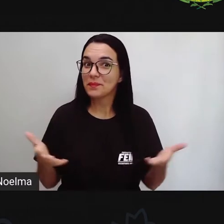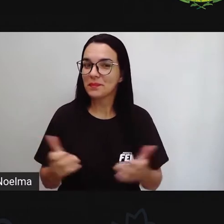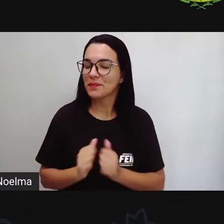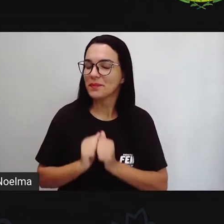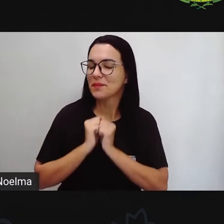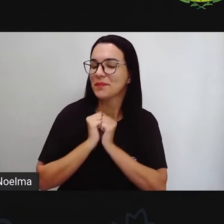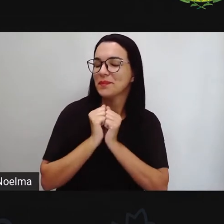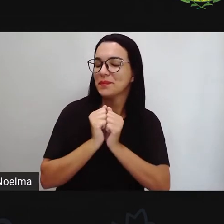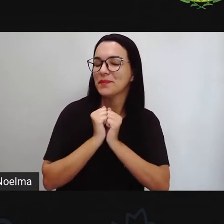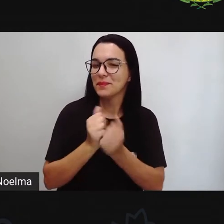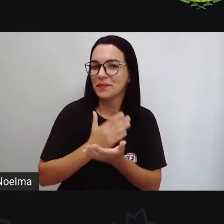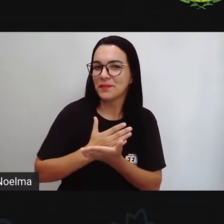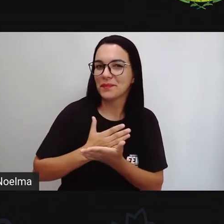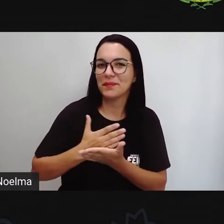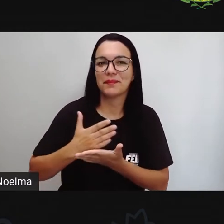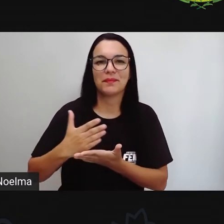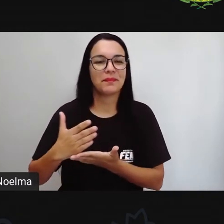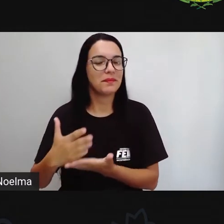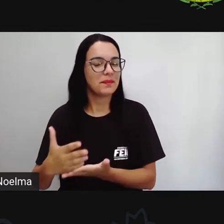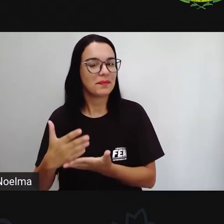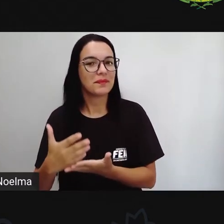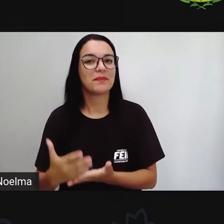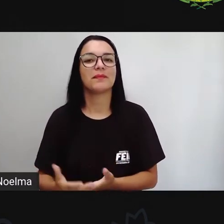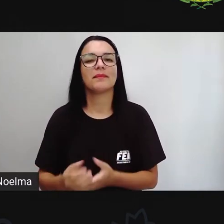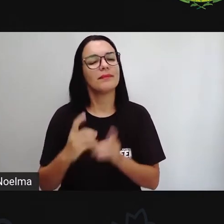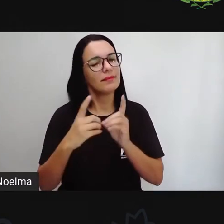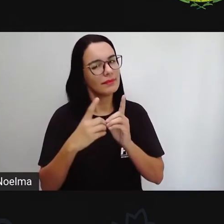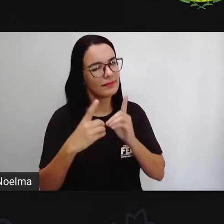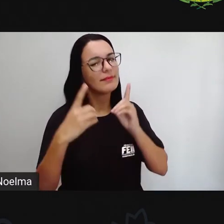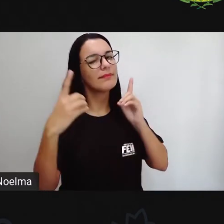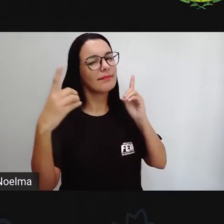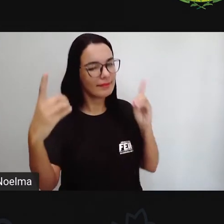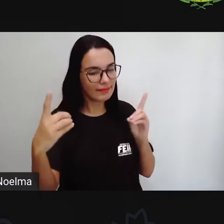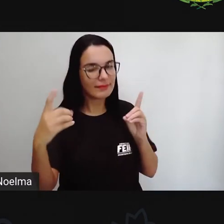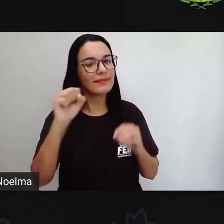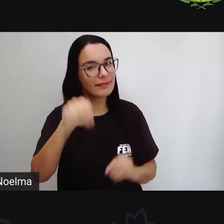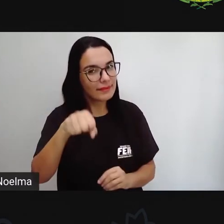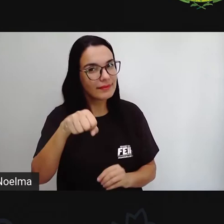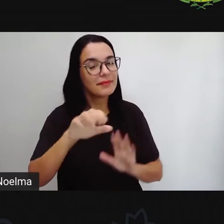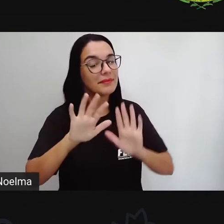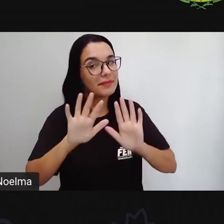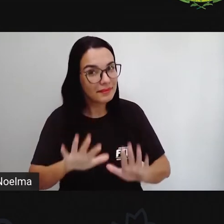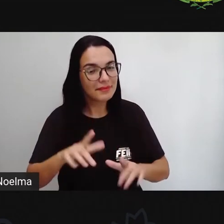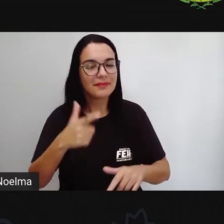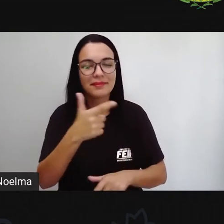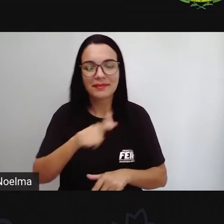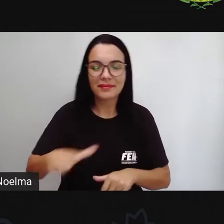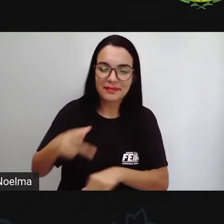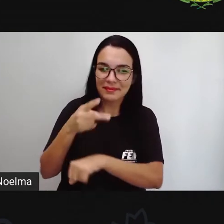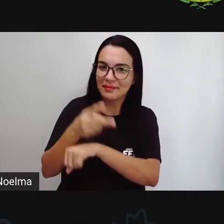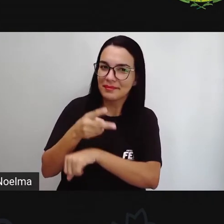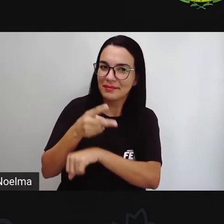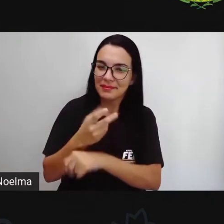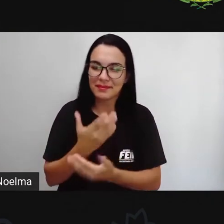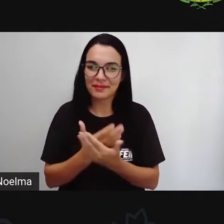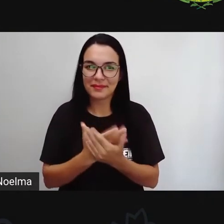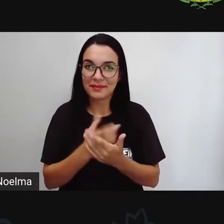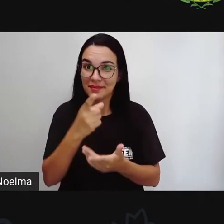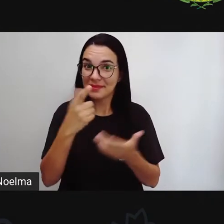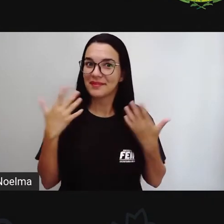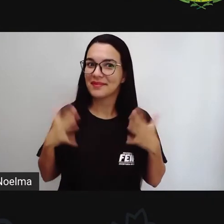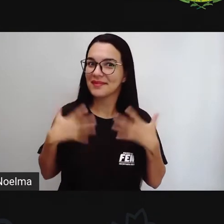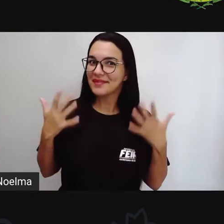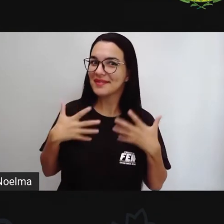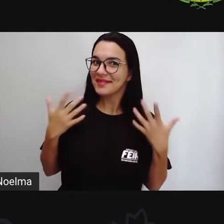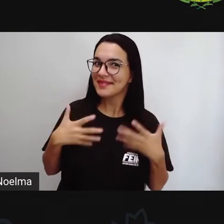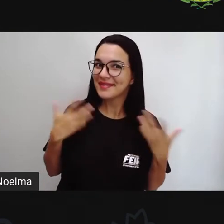para começarmos aí juntos, mesmo que distantes, mais uma videoaula. E aí estão animados?